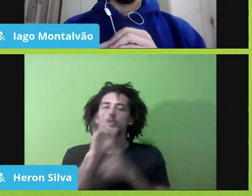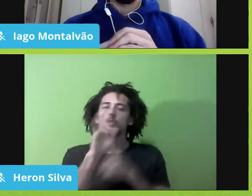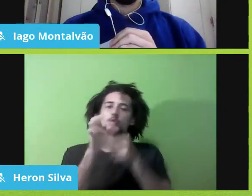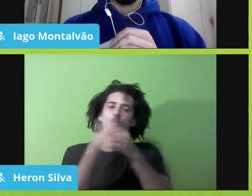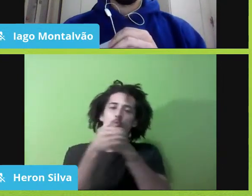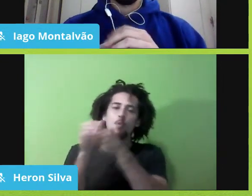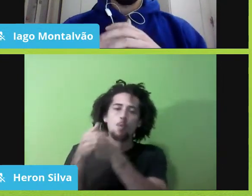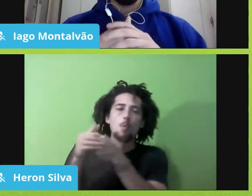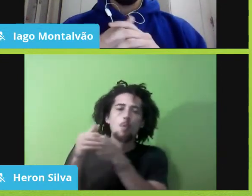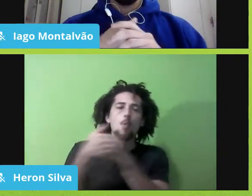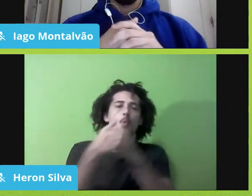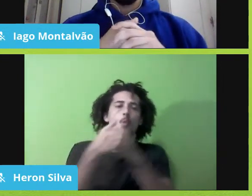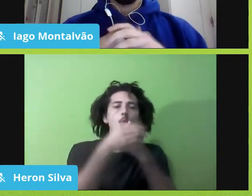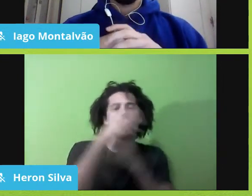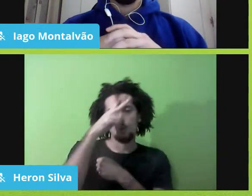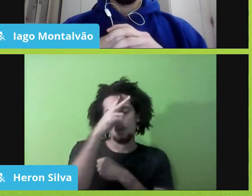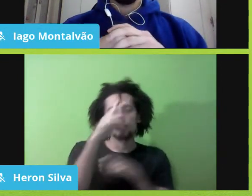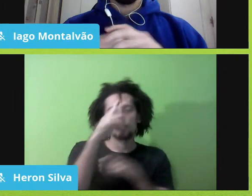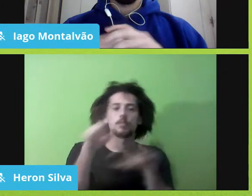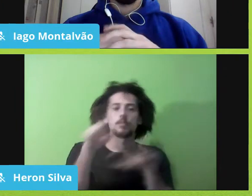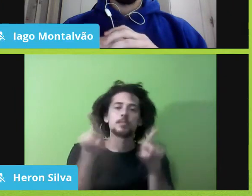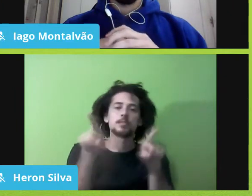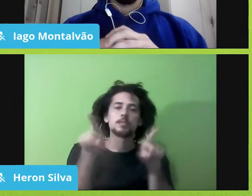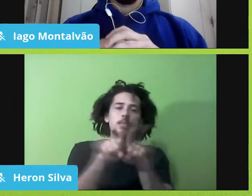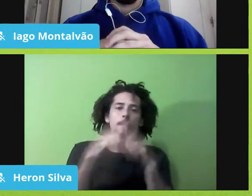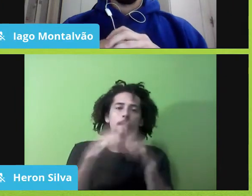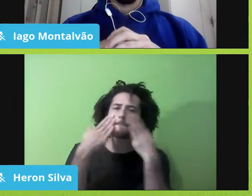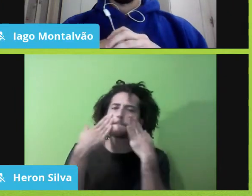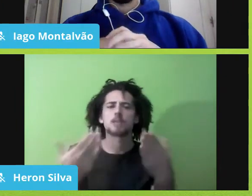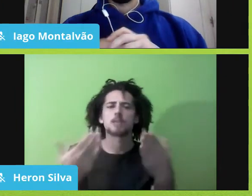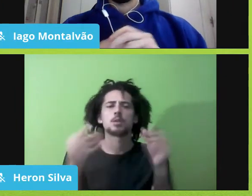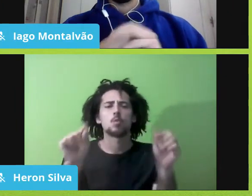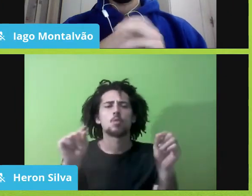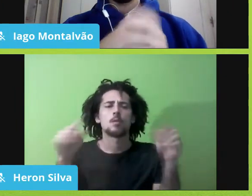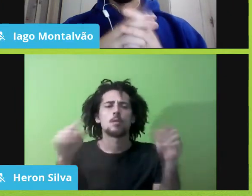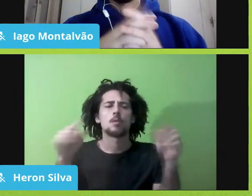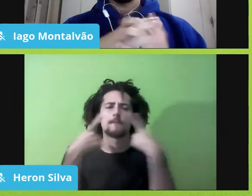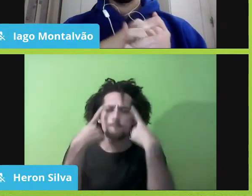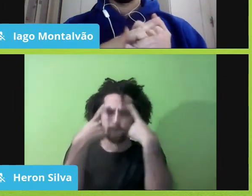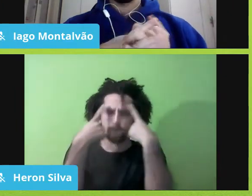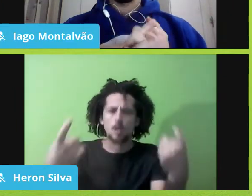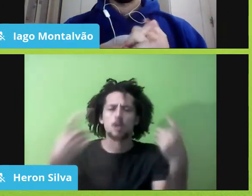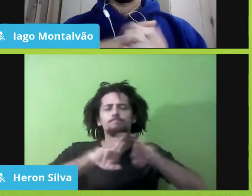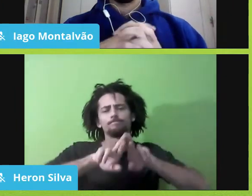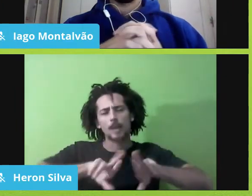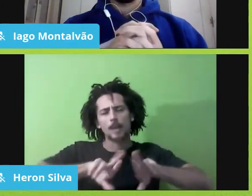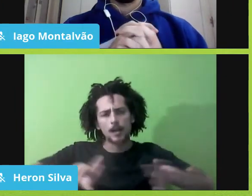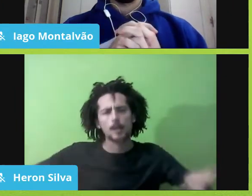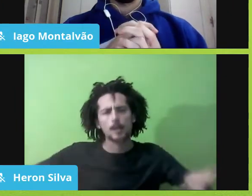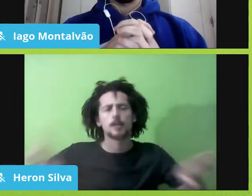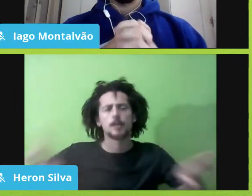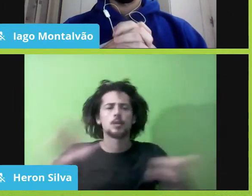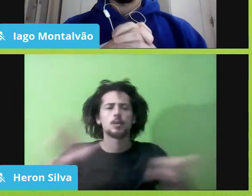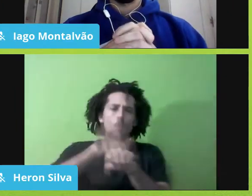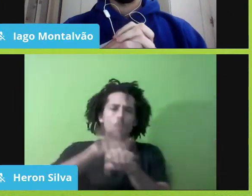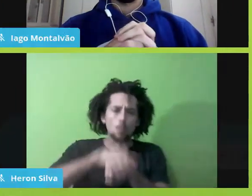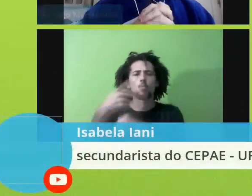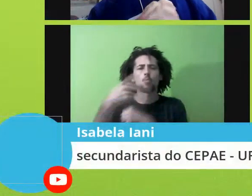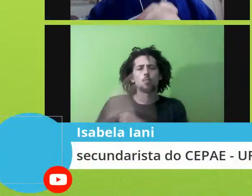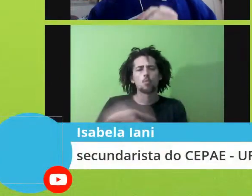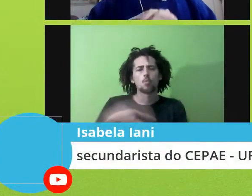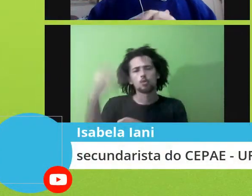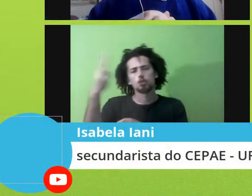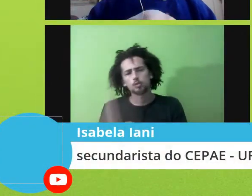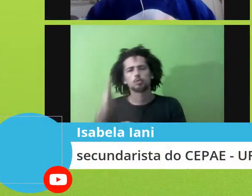perversidade do que foi a colonização do Brasil, a escravidão, o papel secundário da